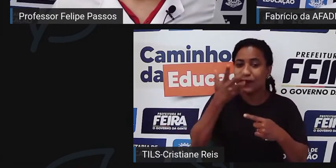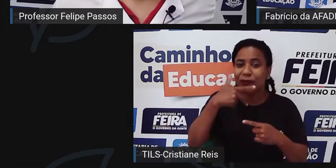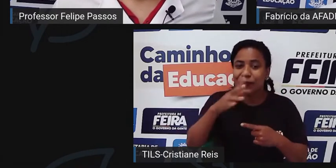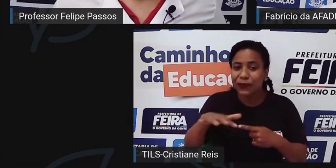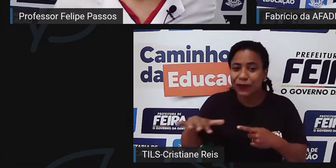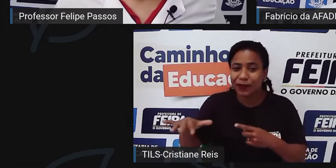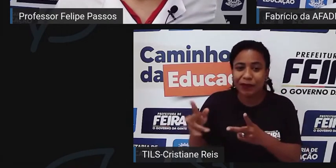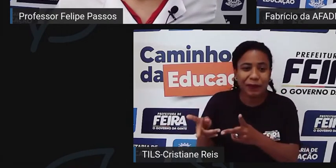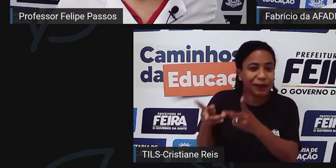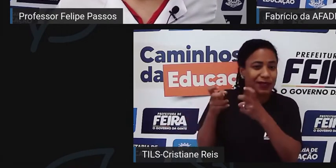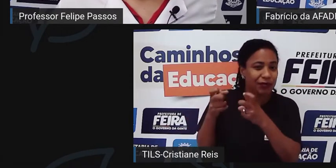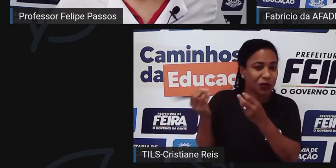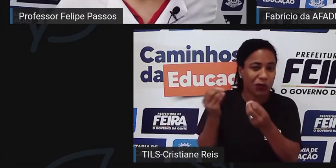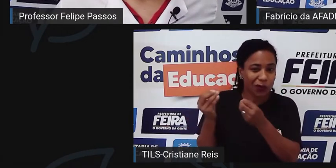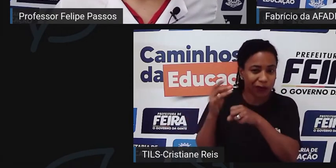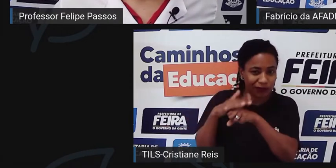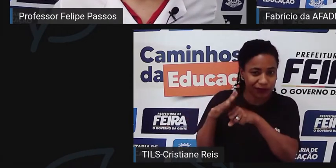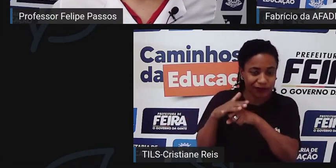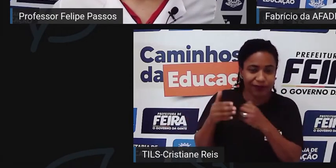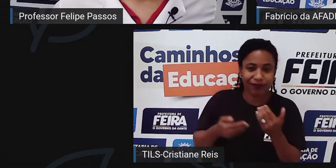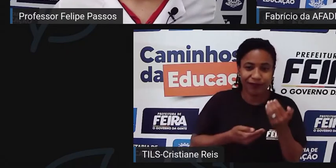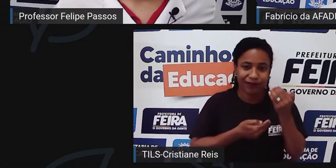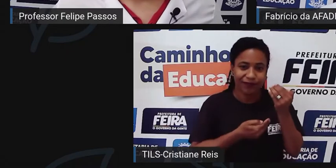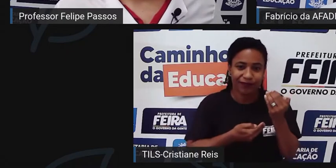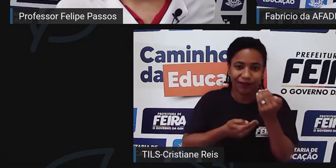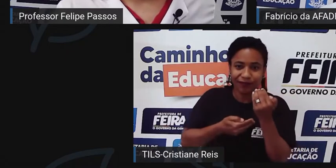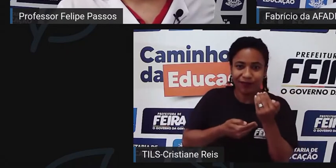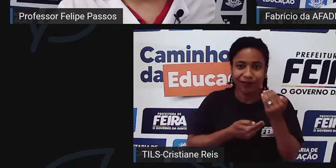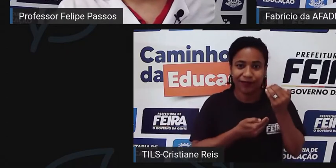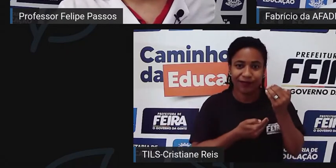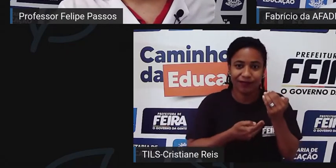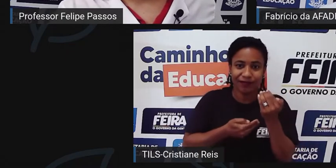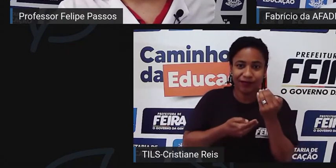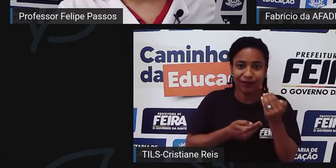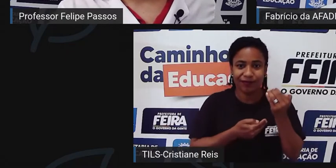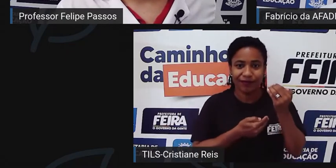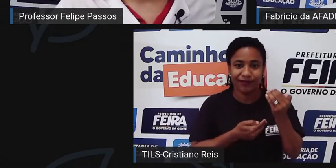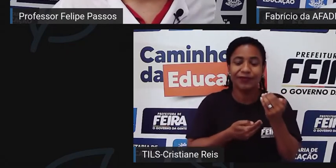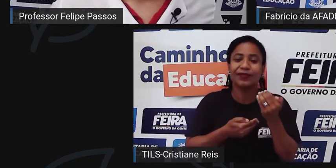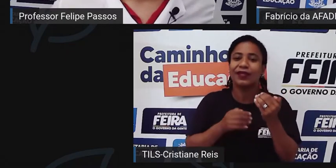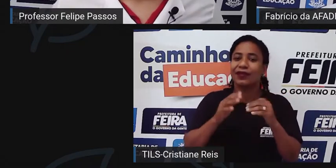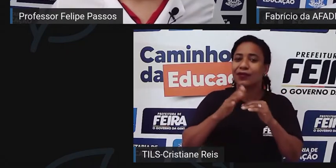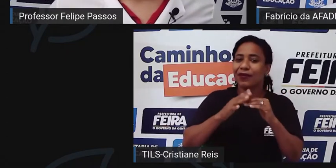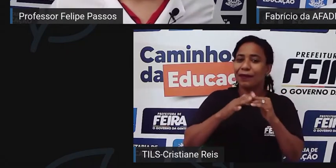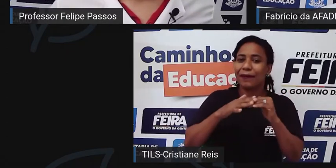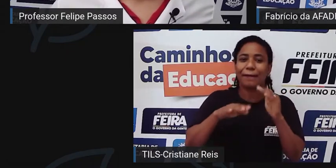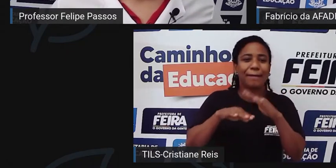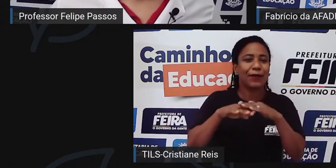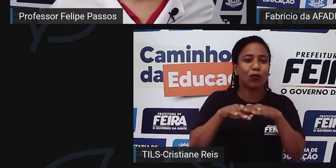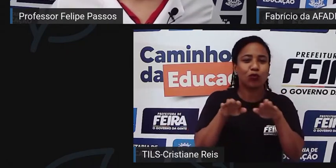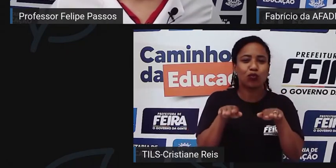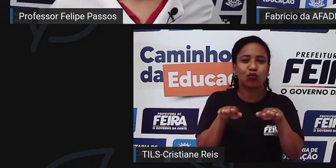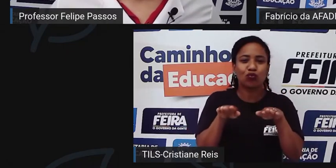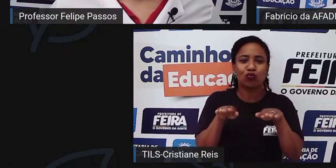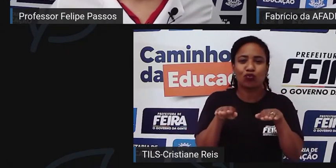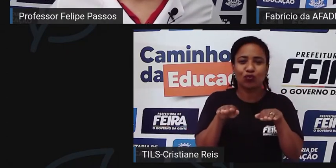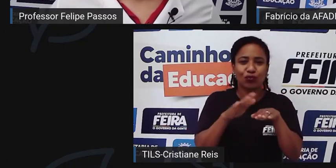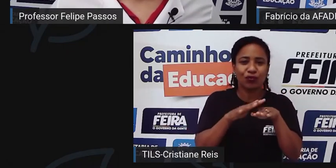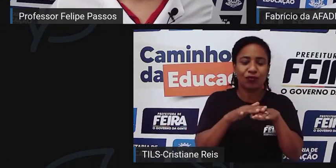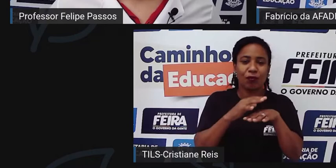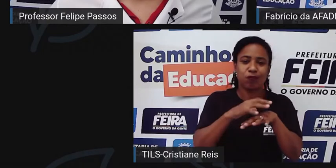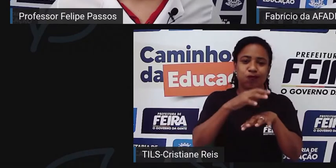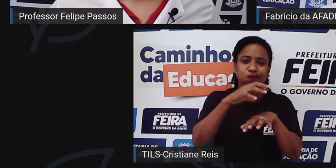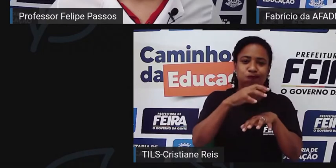quando ela é recém-nascida, tem aquela questão, a síndrome de mão e pé. Que a mãozinha da criança incha